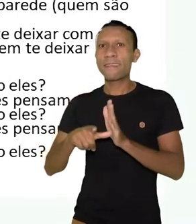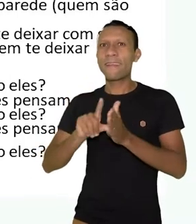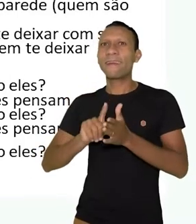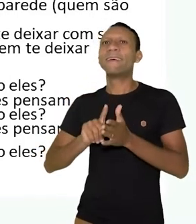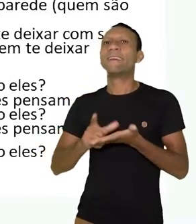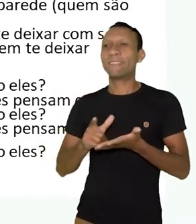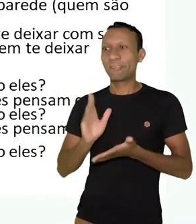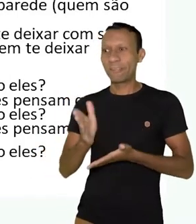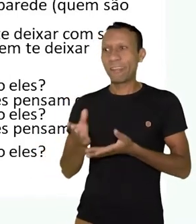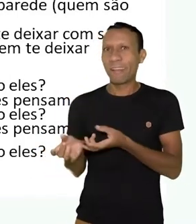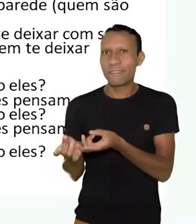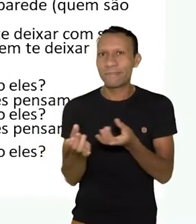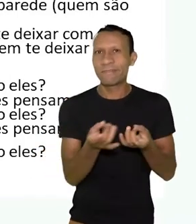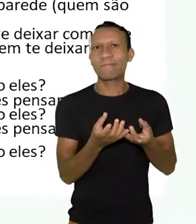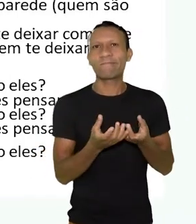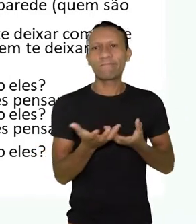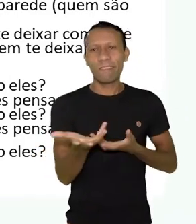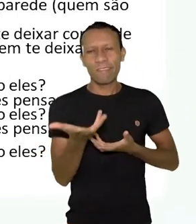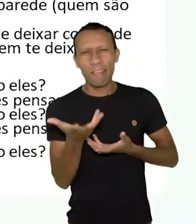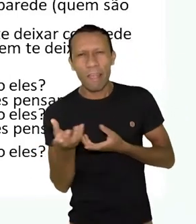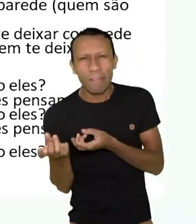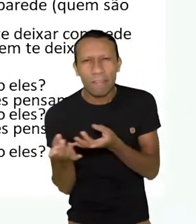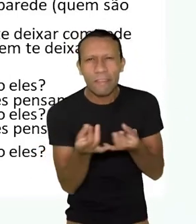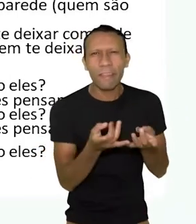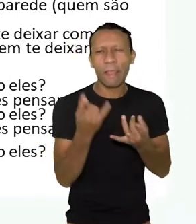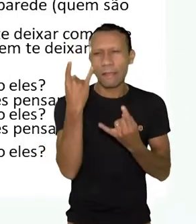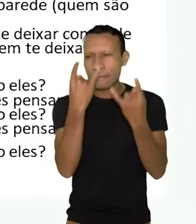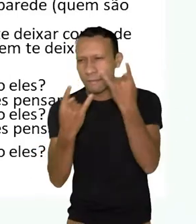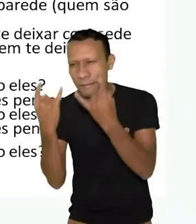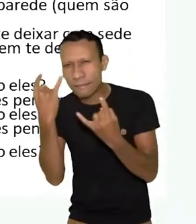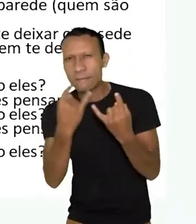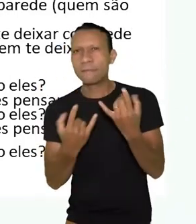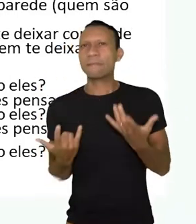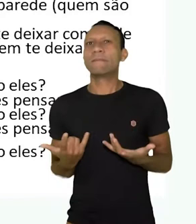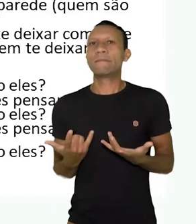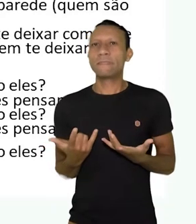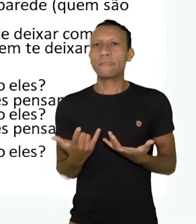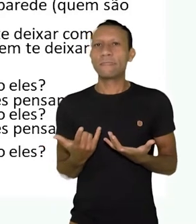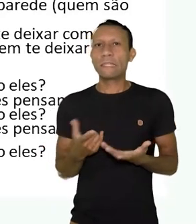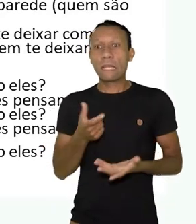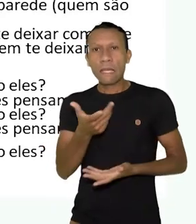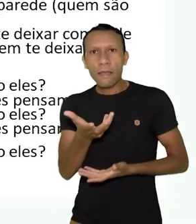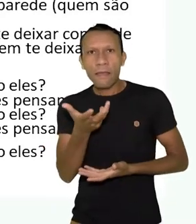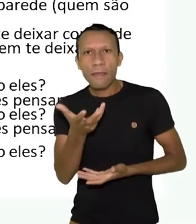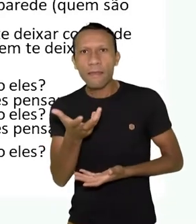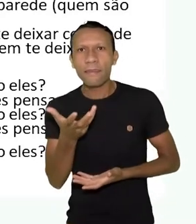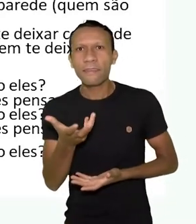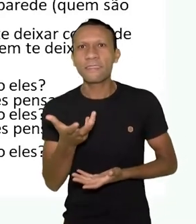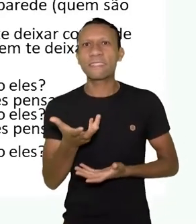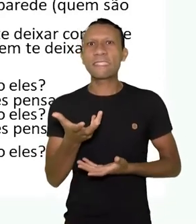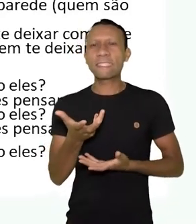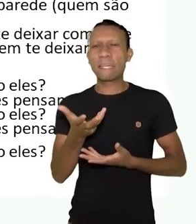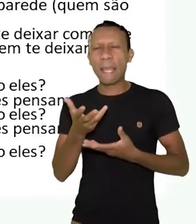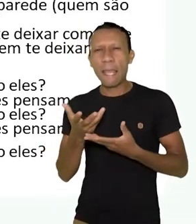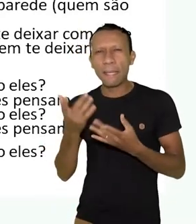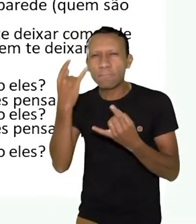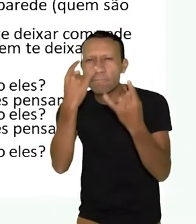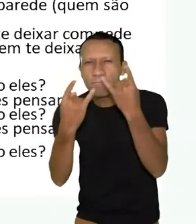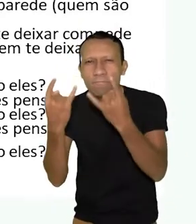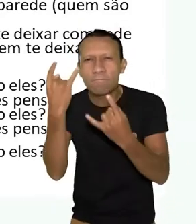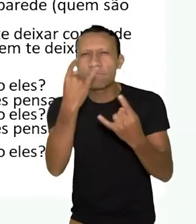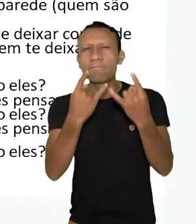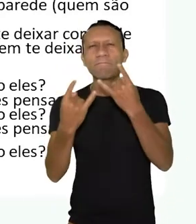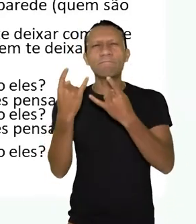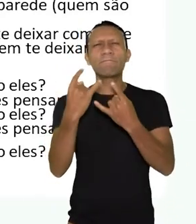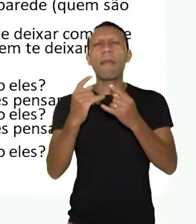mesmo da largada. Eles querem te vender, eles querem te comprar, querem te matar a sede, eles querem te sedar.